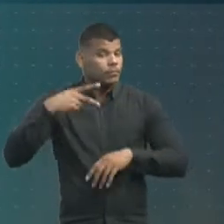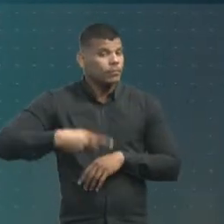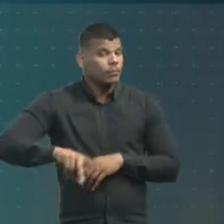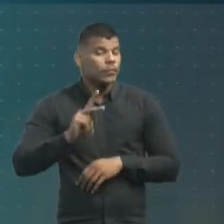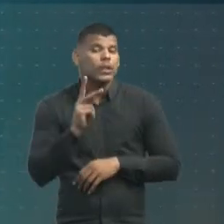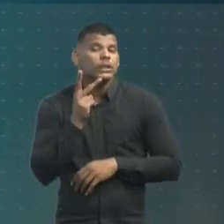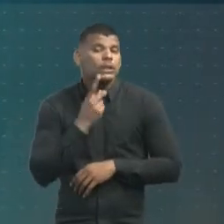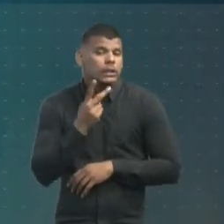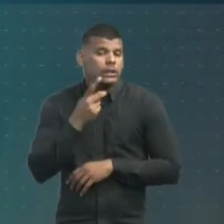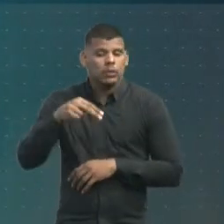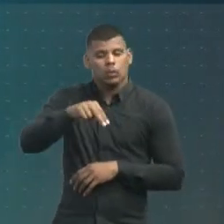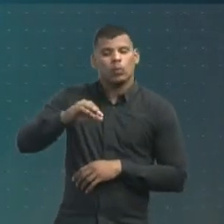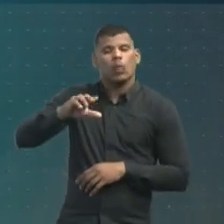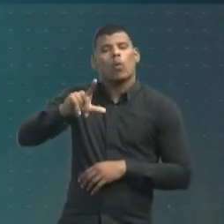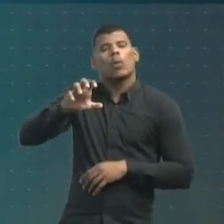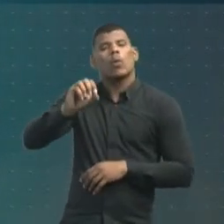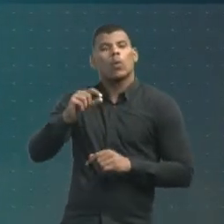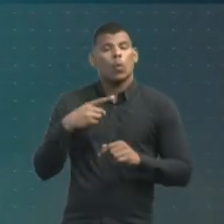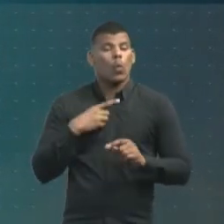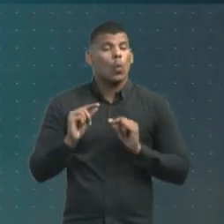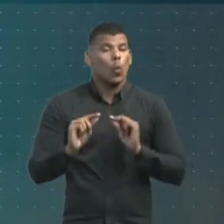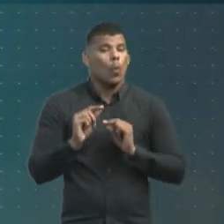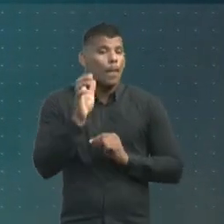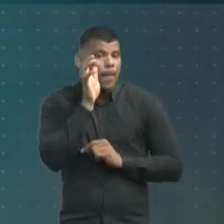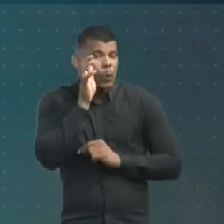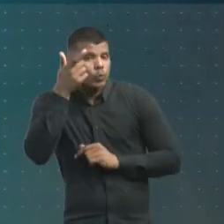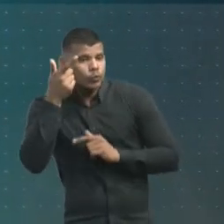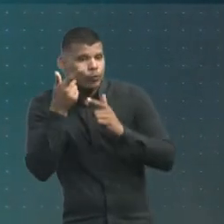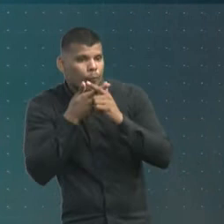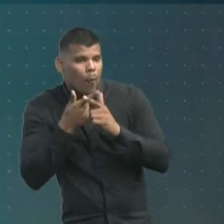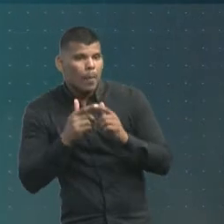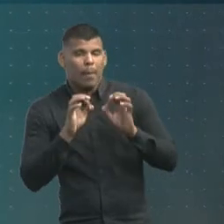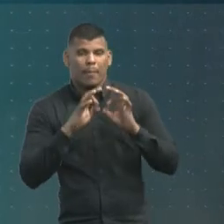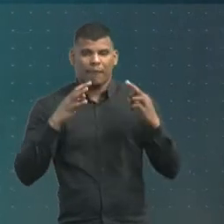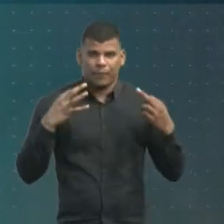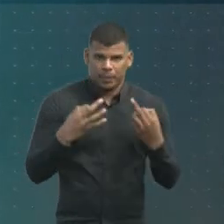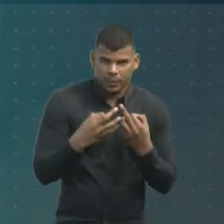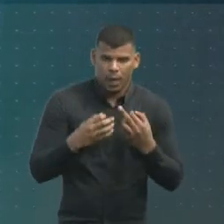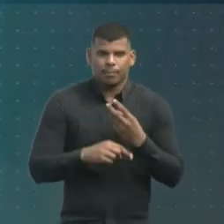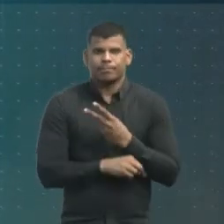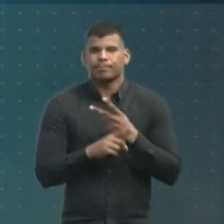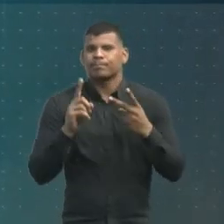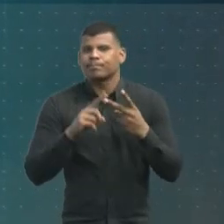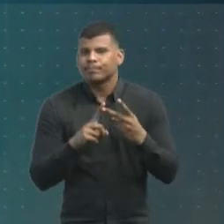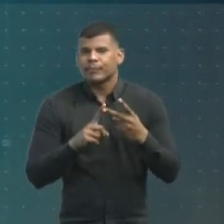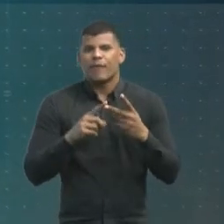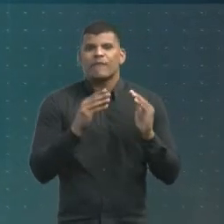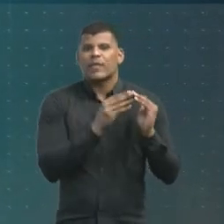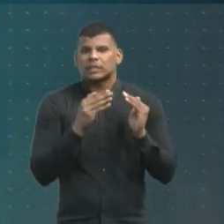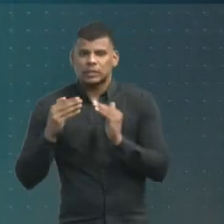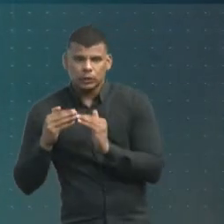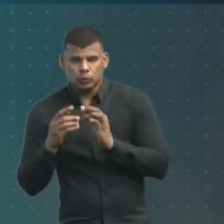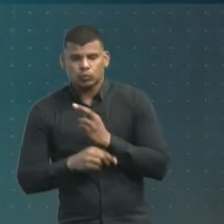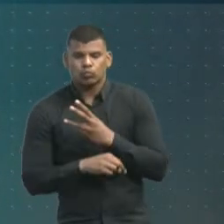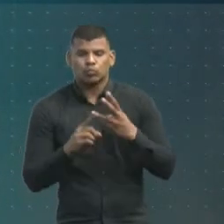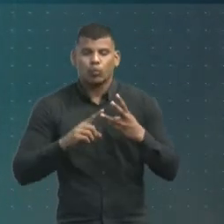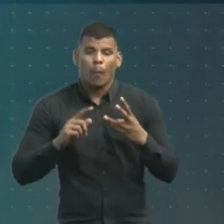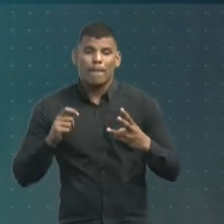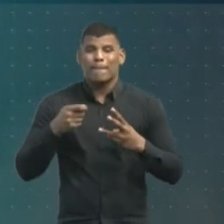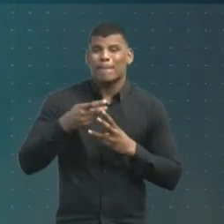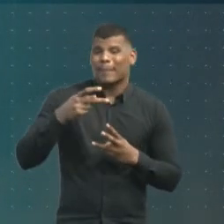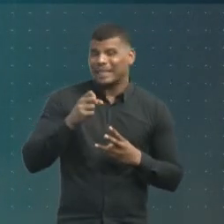comunitária, é possível resolver problemas de conflito familiar, conflito de vizinhança, pensão